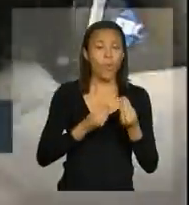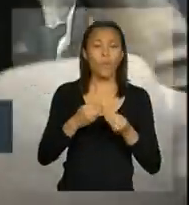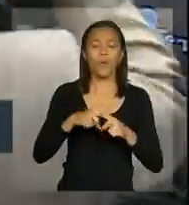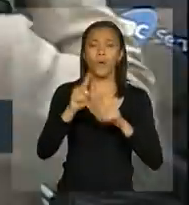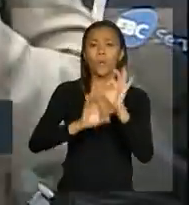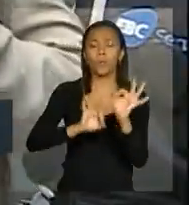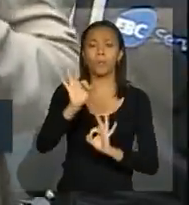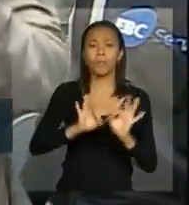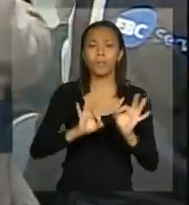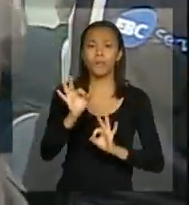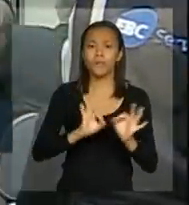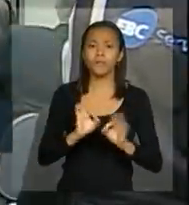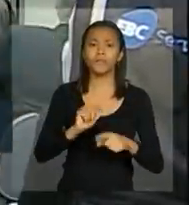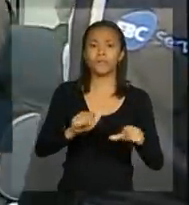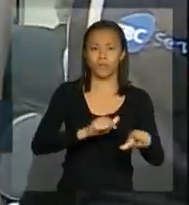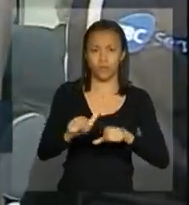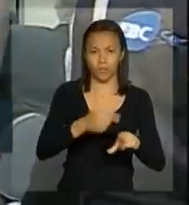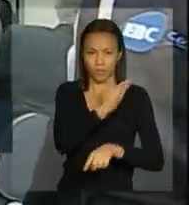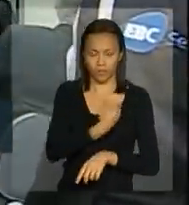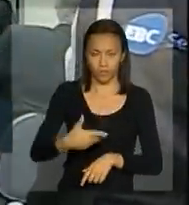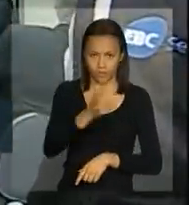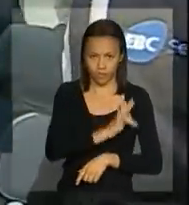para o período das chuvas.